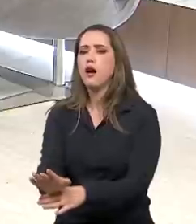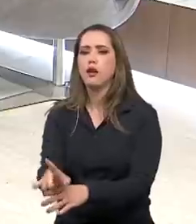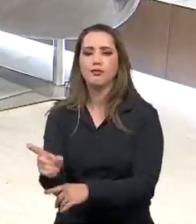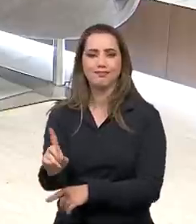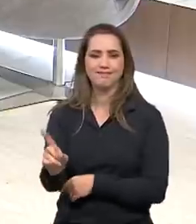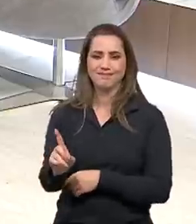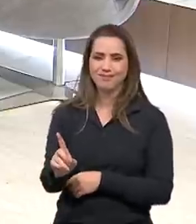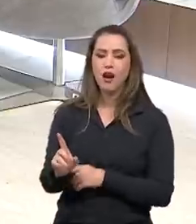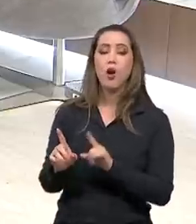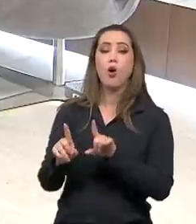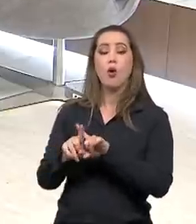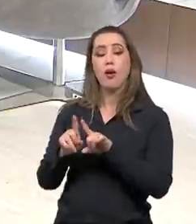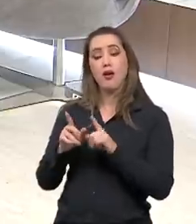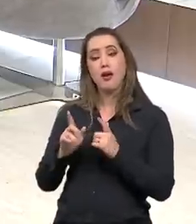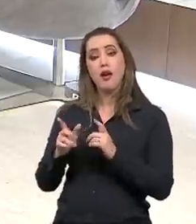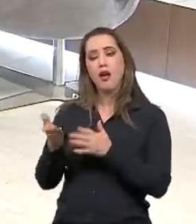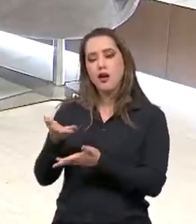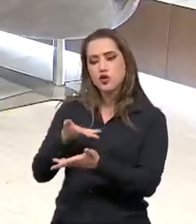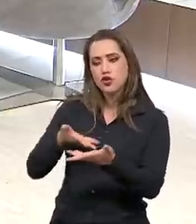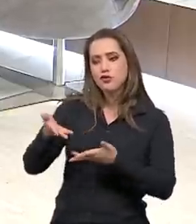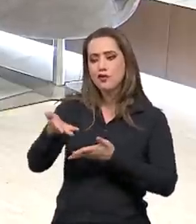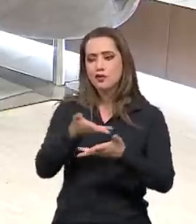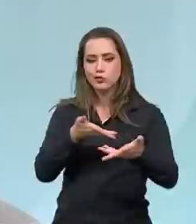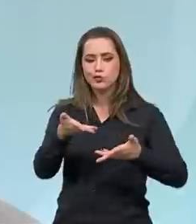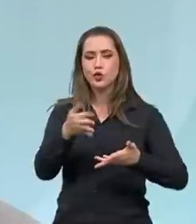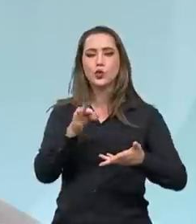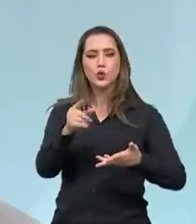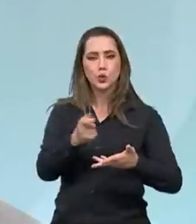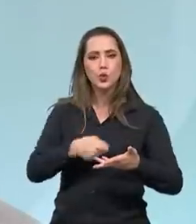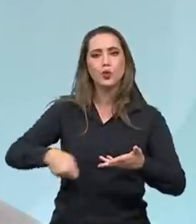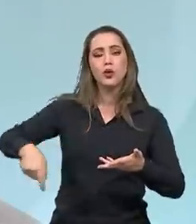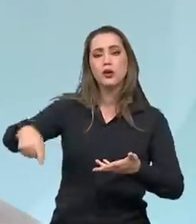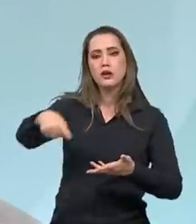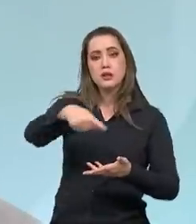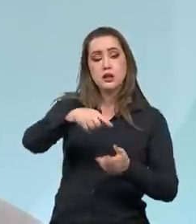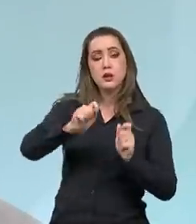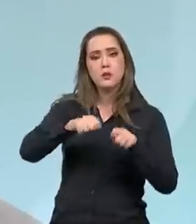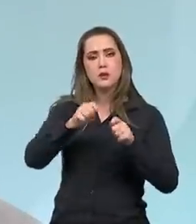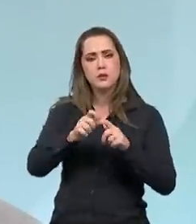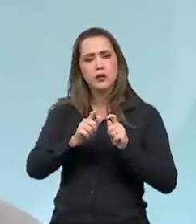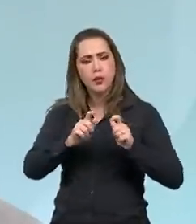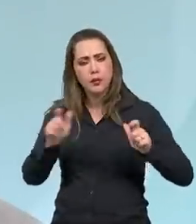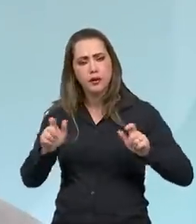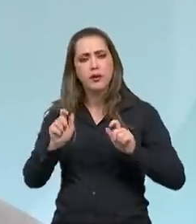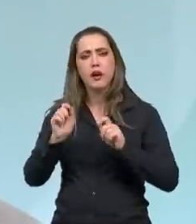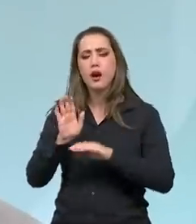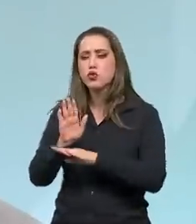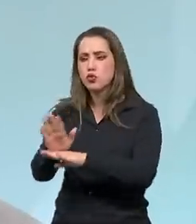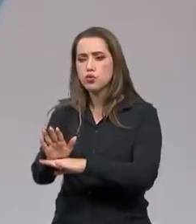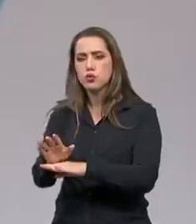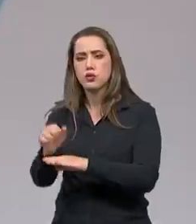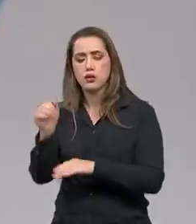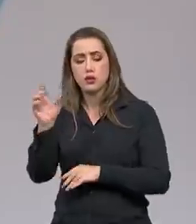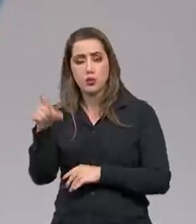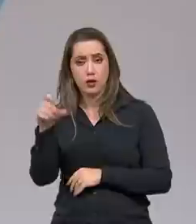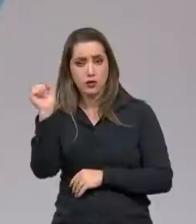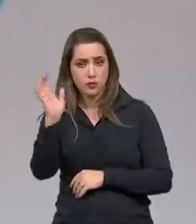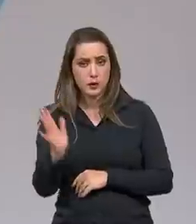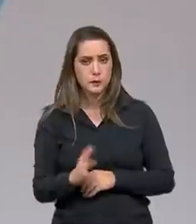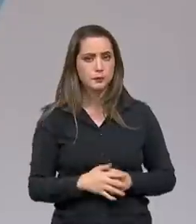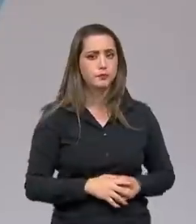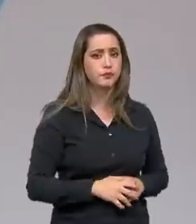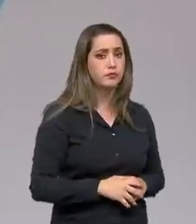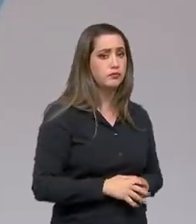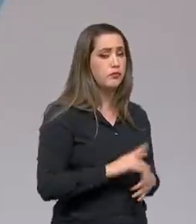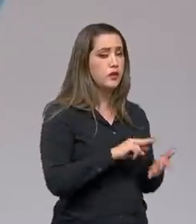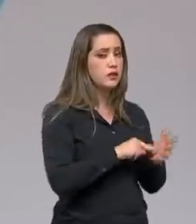si que está gerando a dinâmica econômica, é a dinâmica econômica que está possibilitando a ampliação do auxílio. Certo. Então, traduzindo aí a